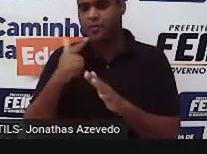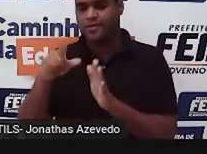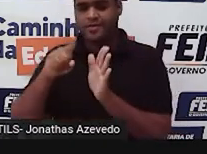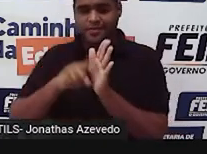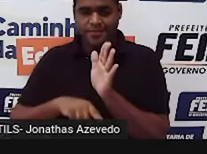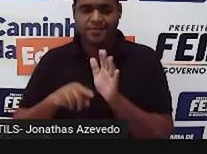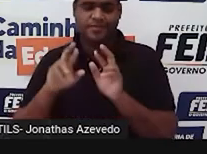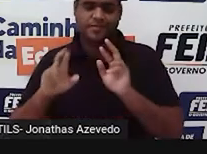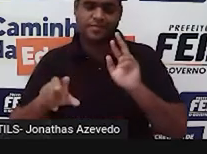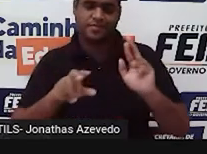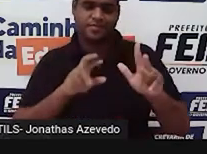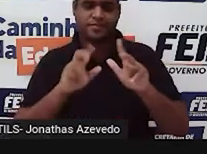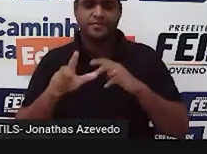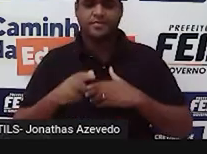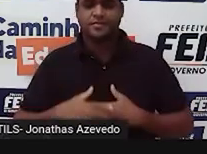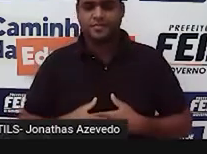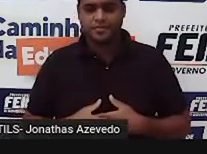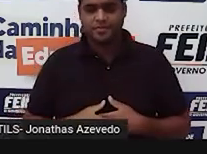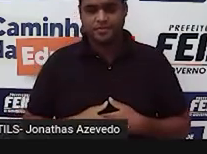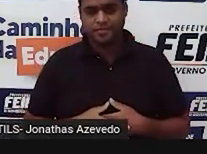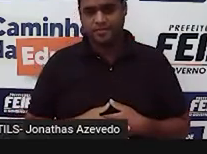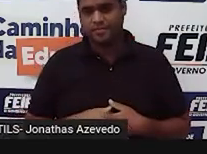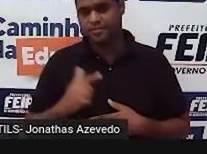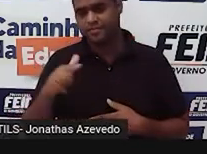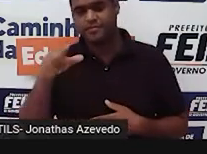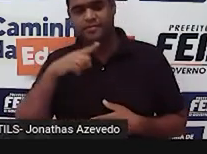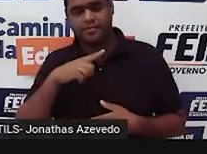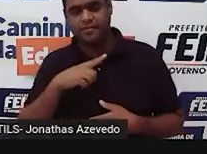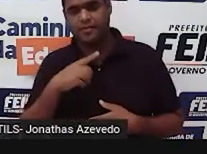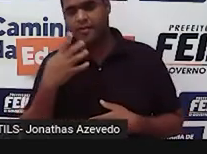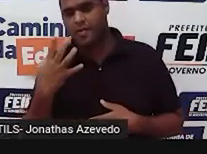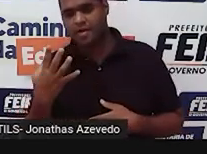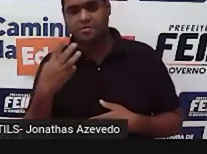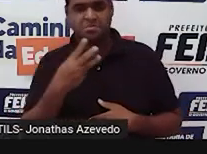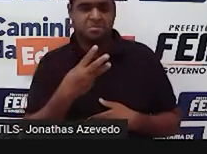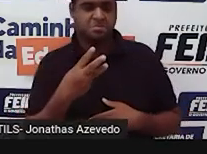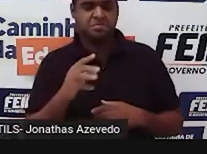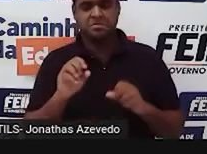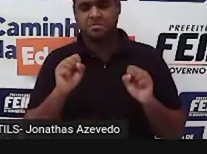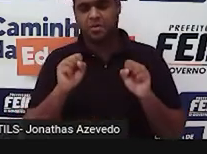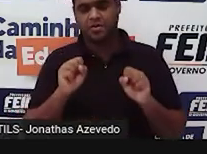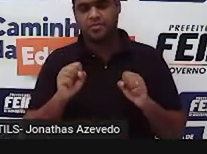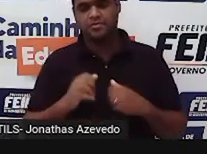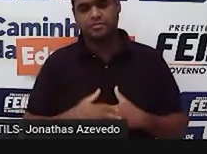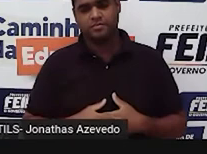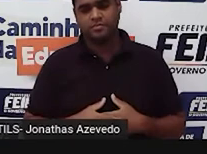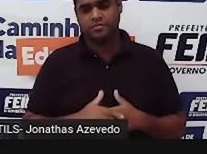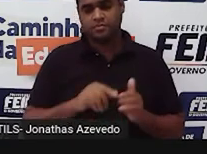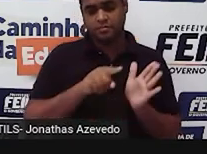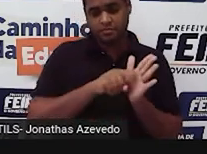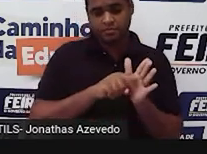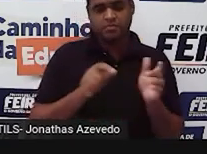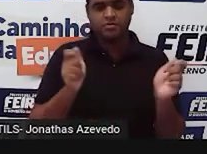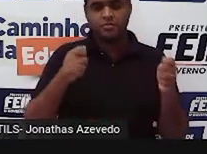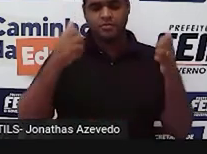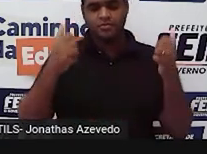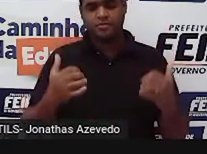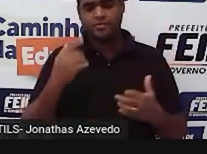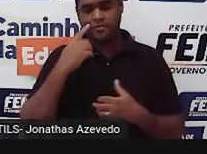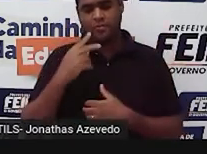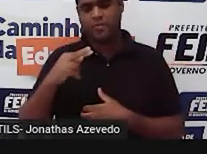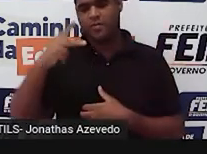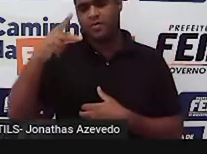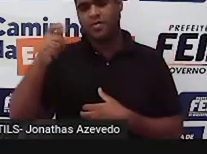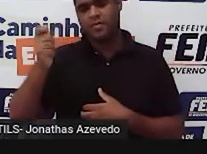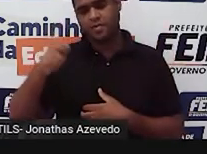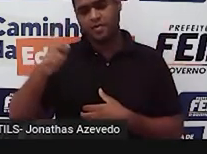dos outros dois. Os outros dois é o 4 e o 3. Só que aqui na subtração, a gente vai fazer o lado maior,